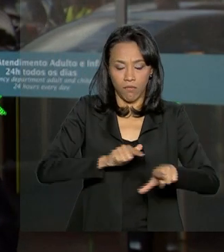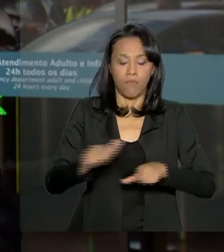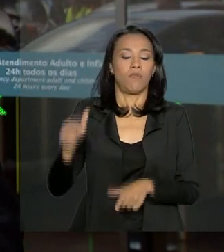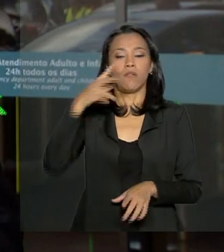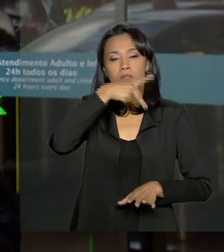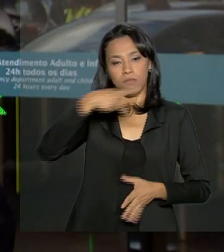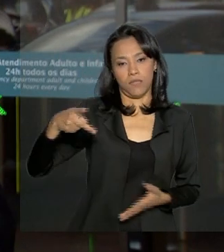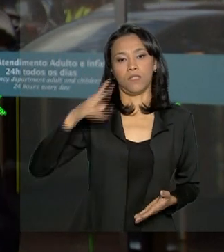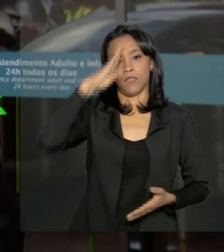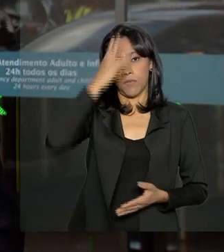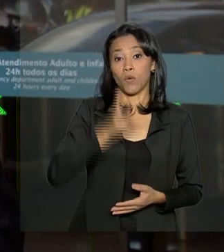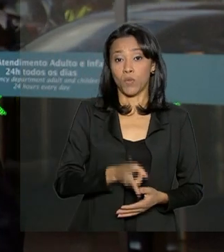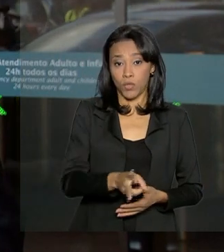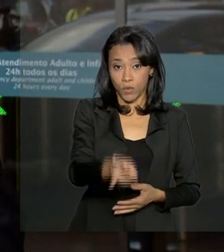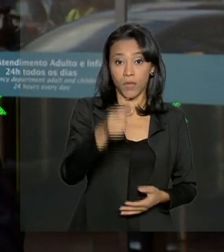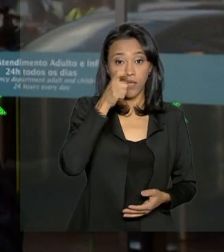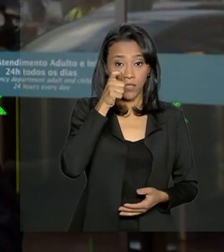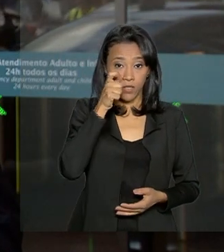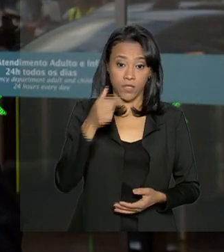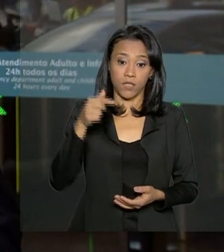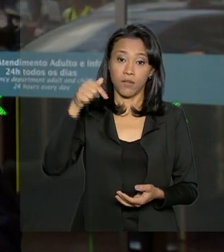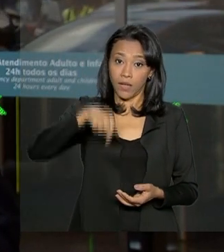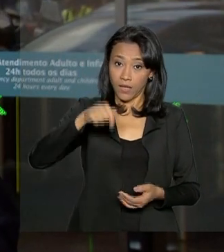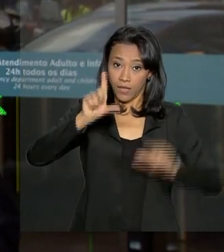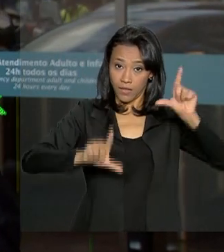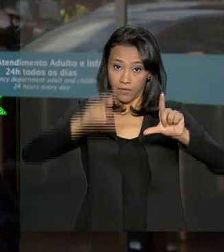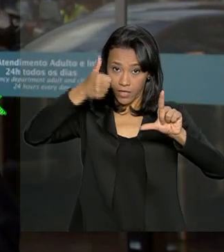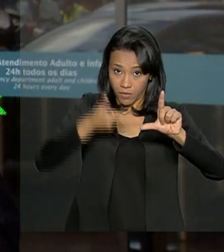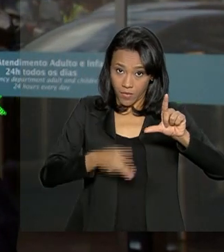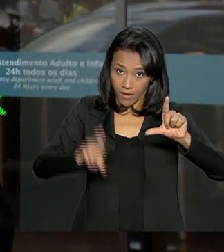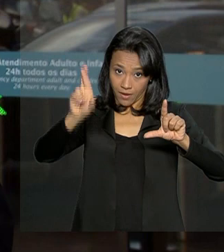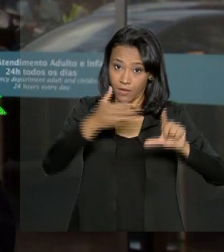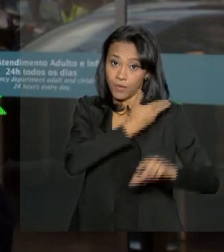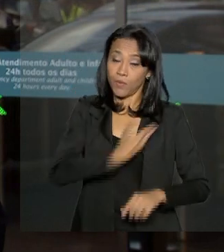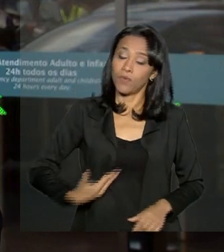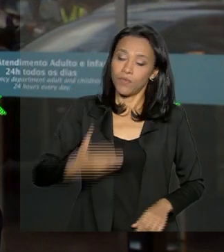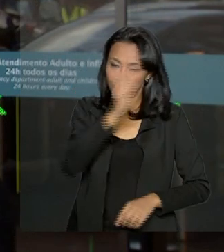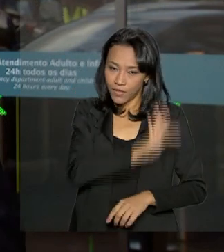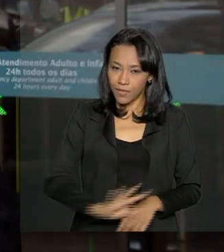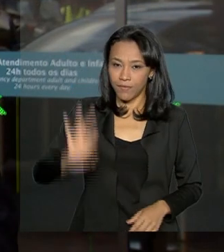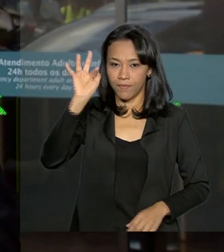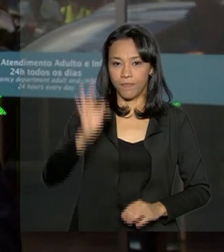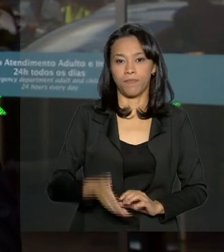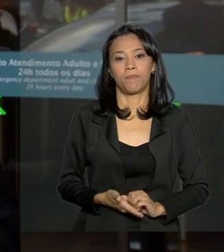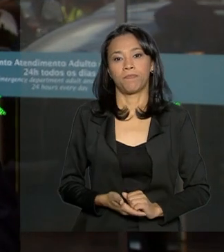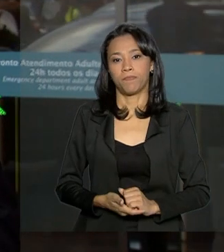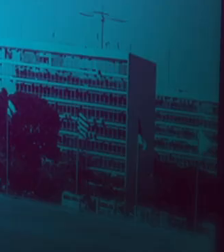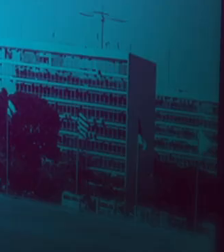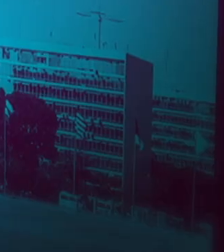do presidente. Continue acompanhando a TV NBR, a TV do governo federal.